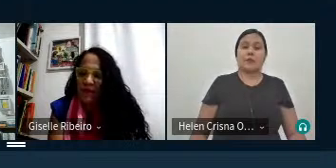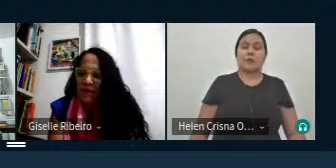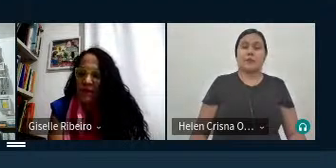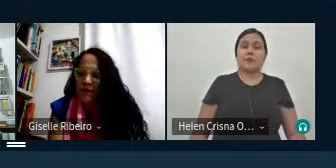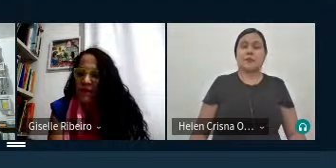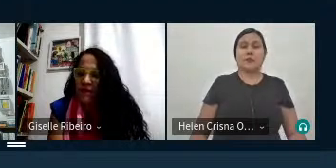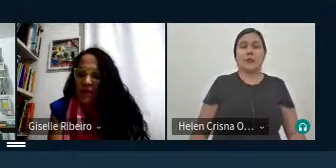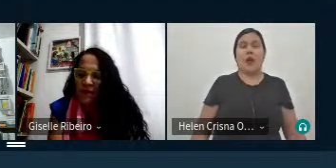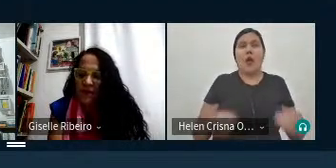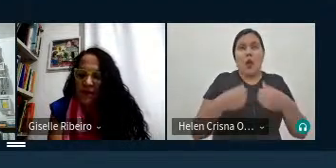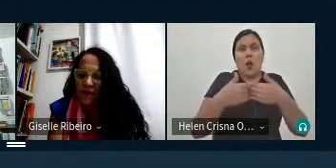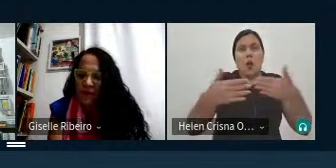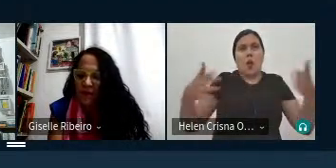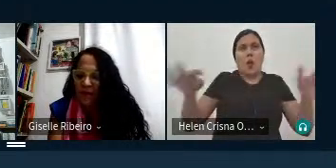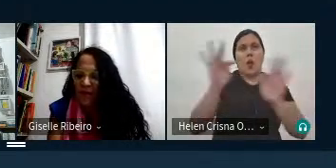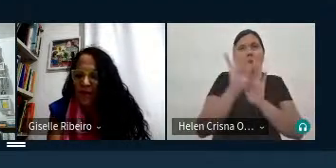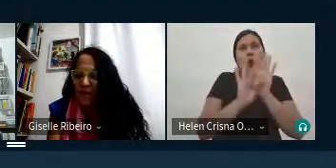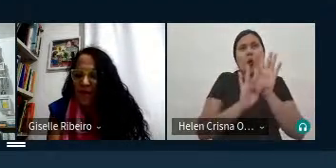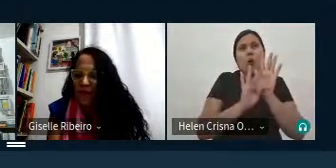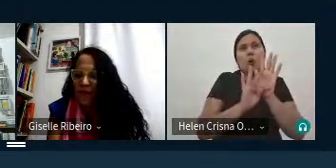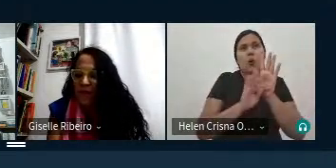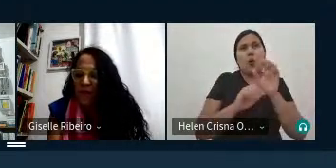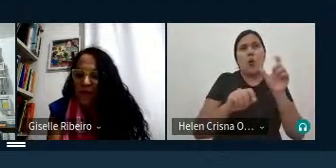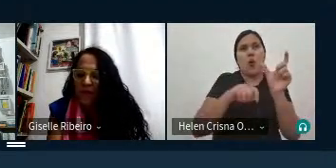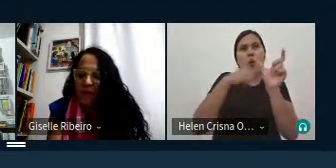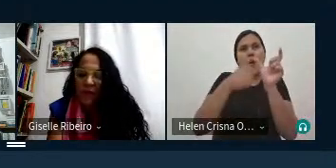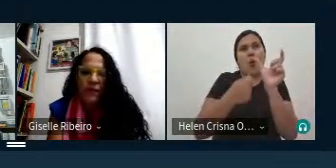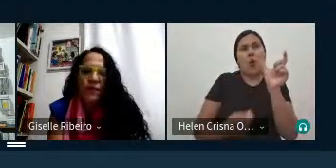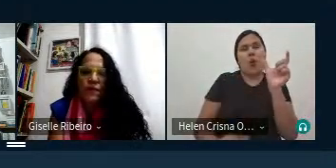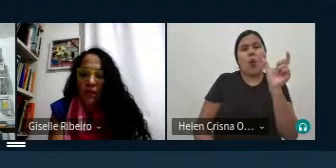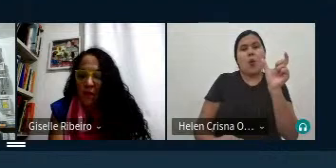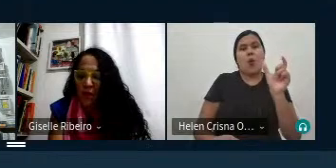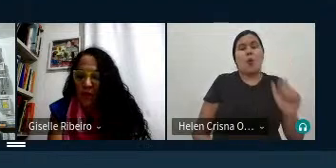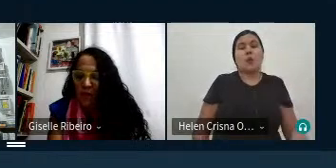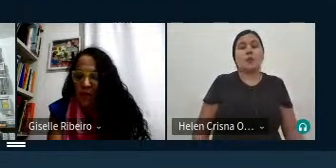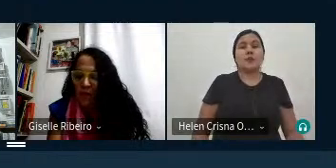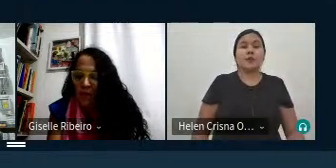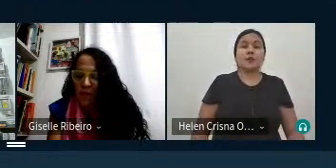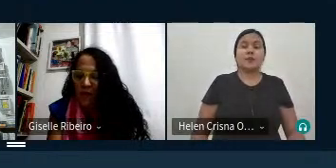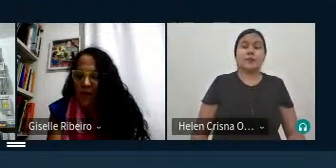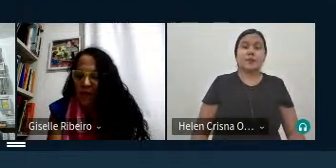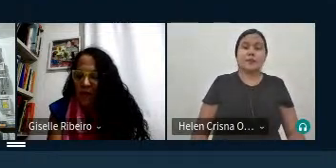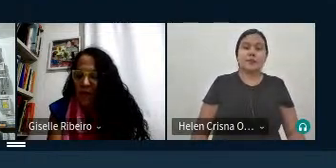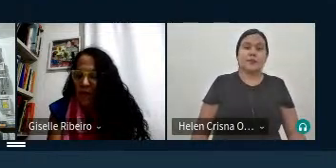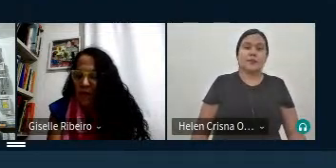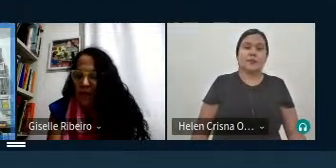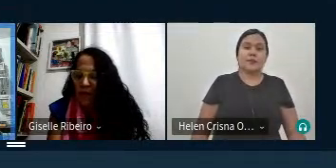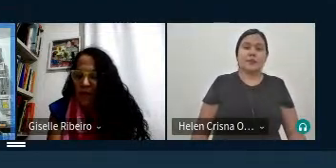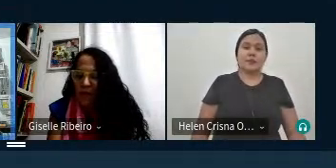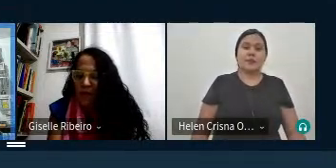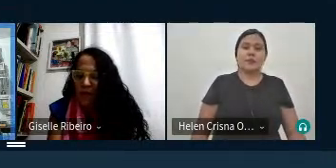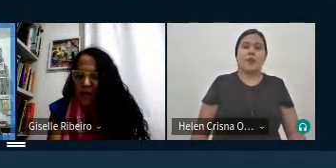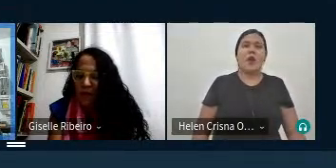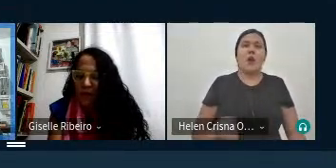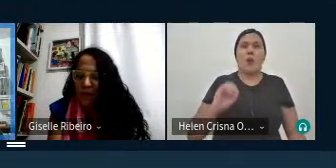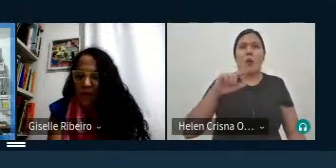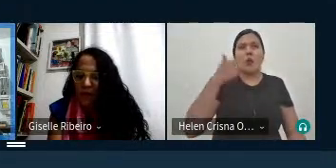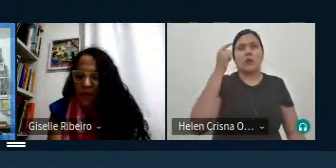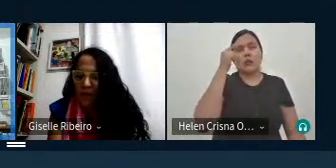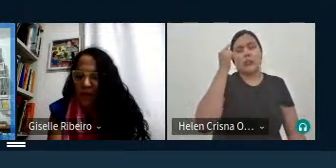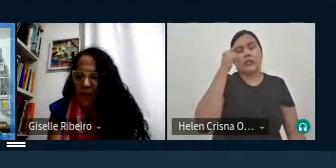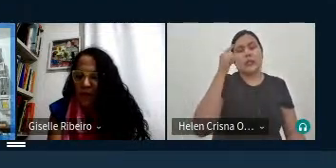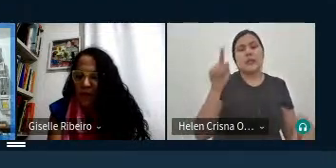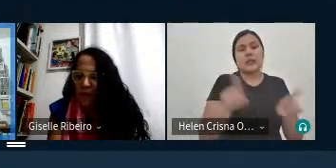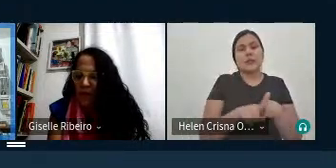ampliar o texto a partir do glossário no caso do Gladson então é uma outra alternativa e válida